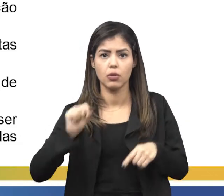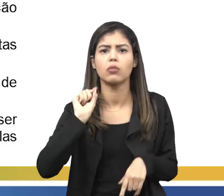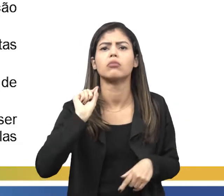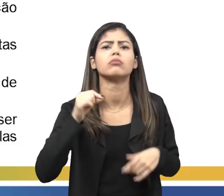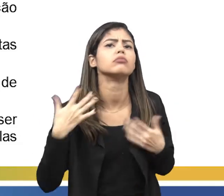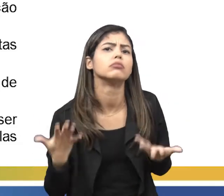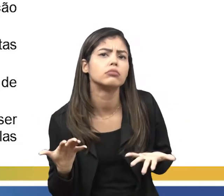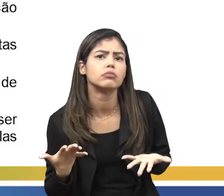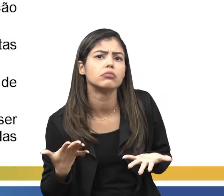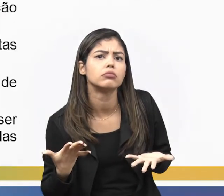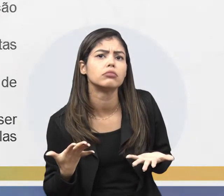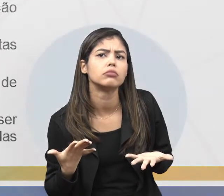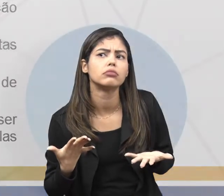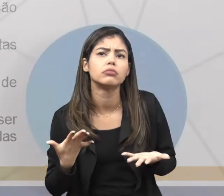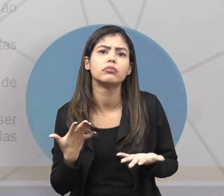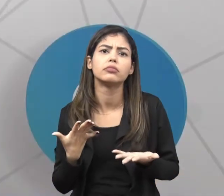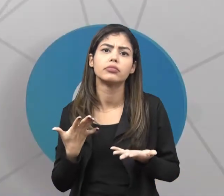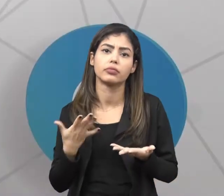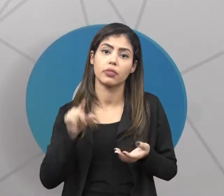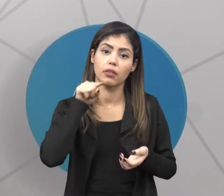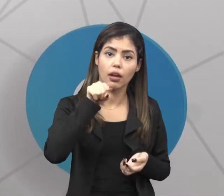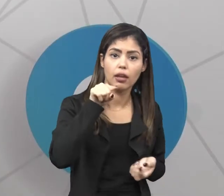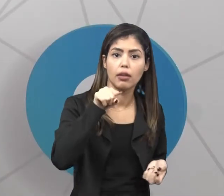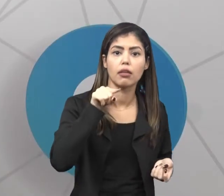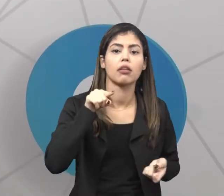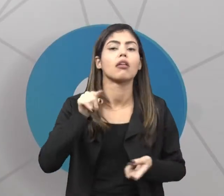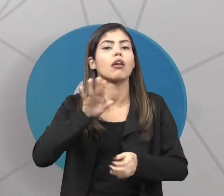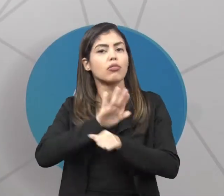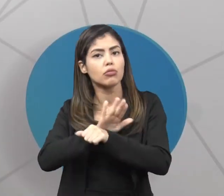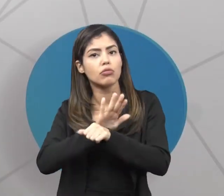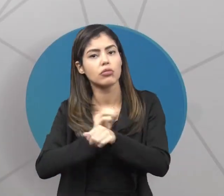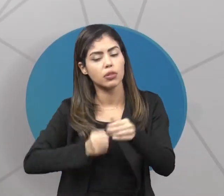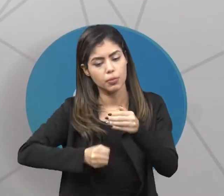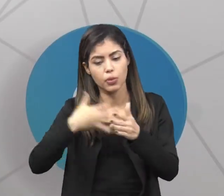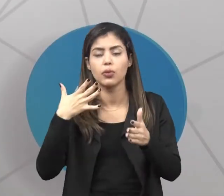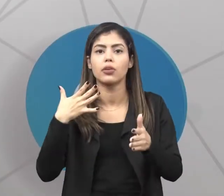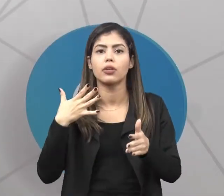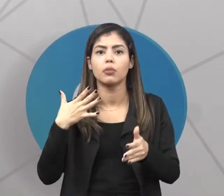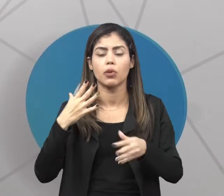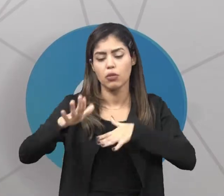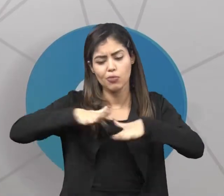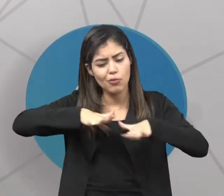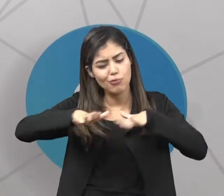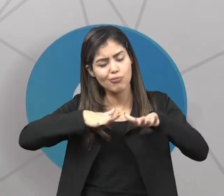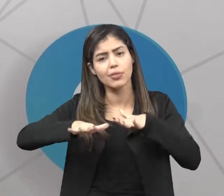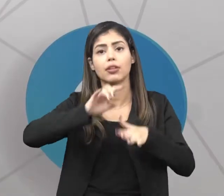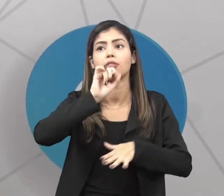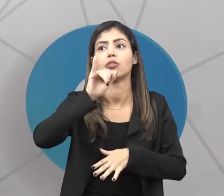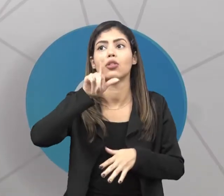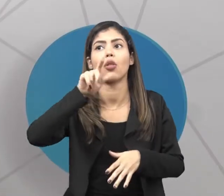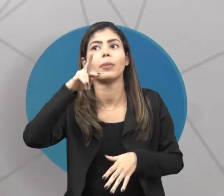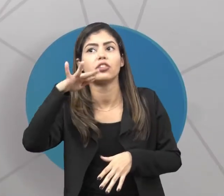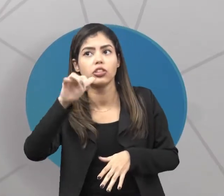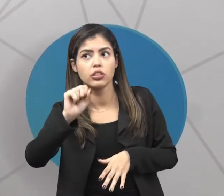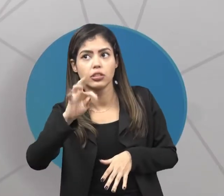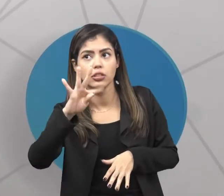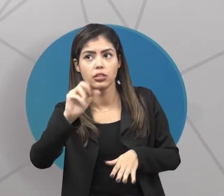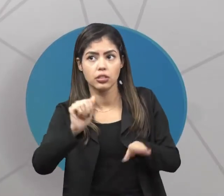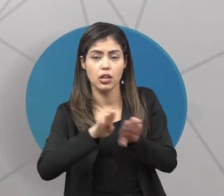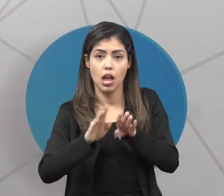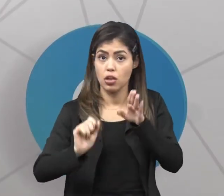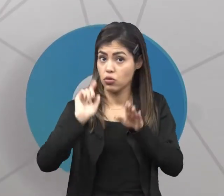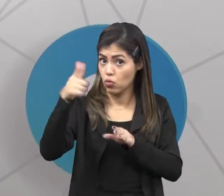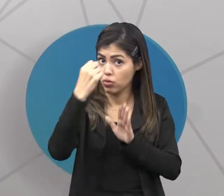isso? É aí que ele contribui bastante para o movimento iluminista que vai vir no século seguinte. Ele